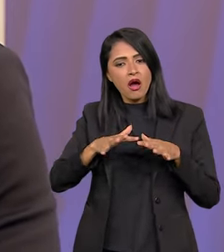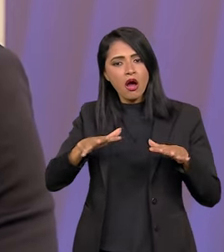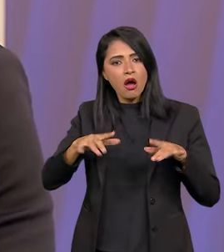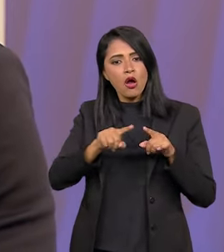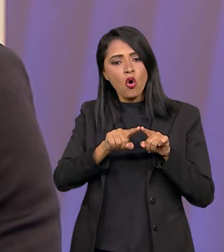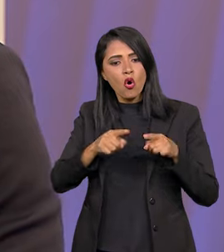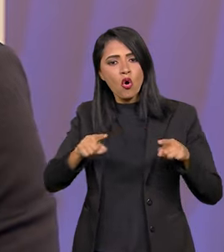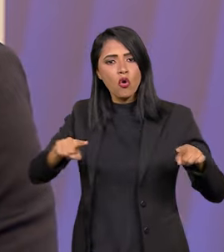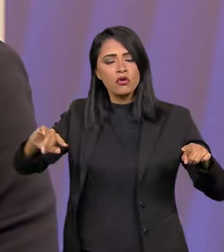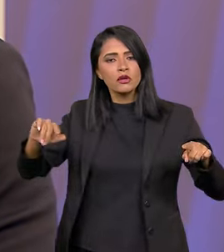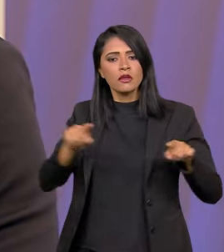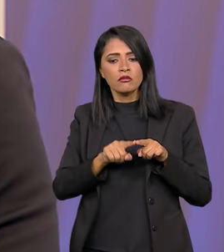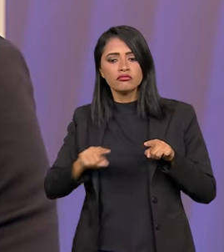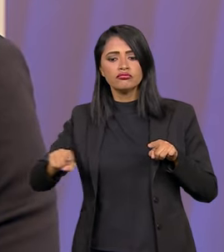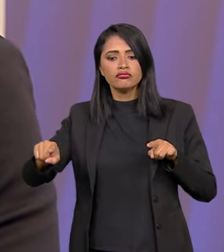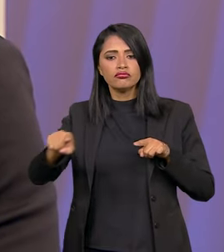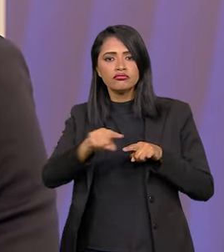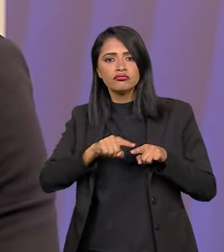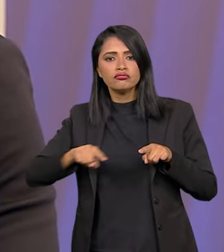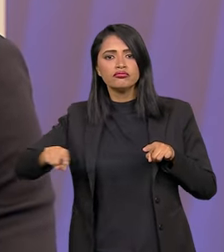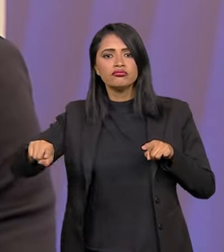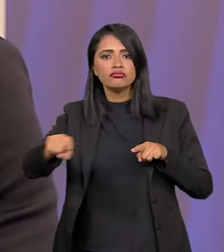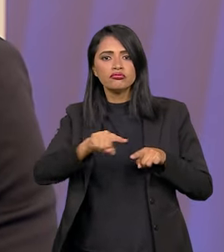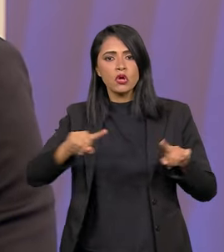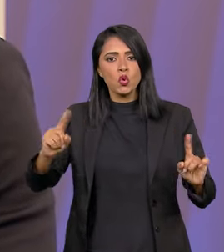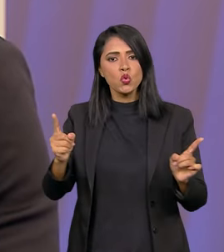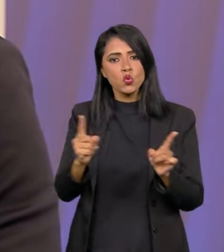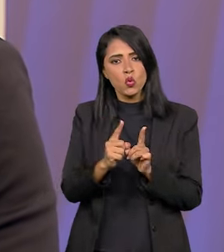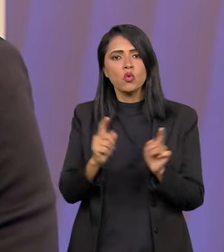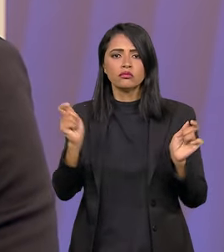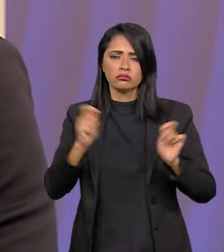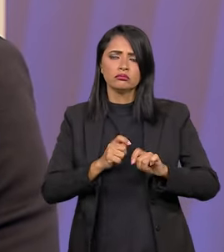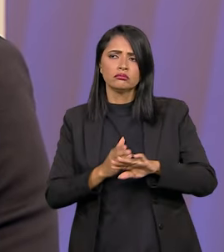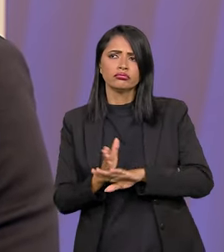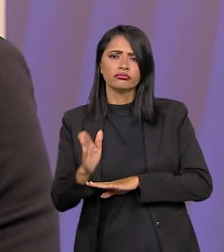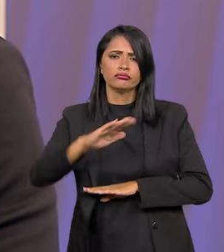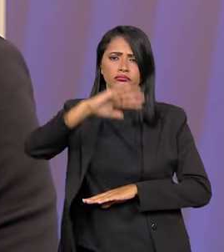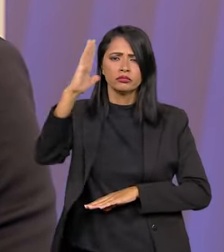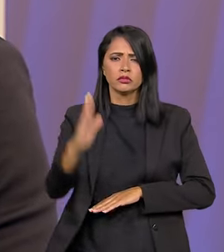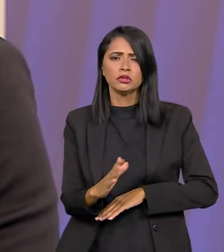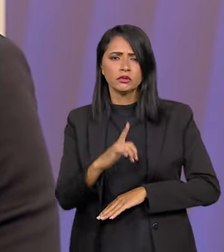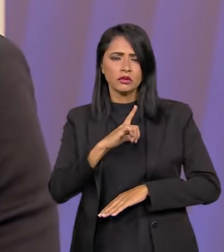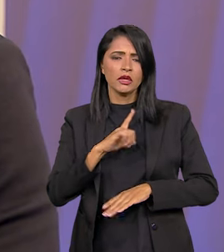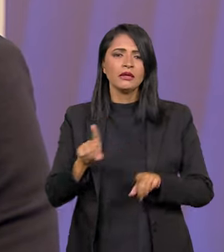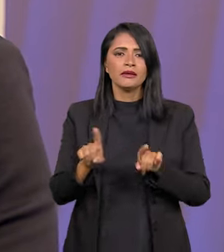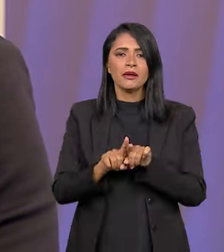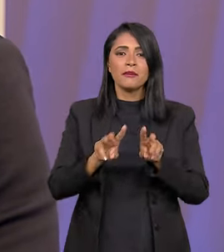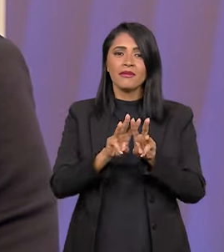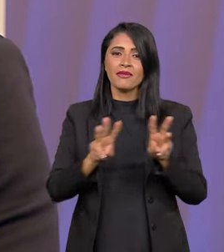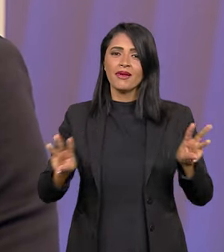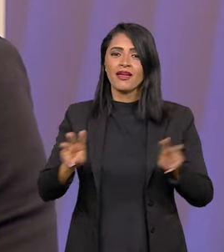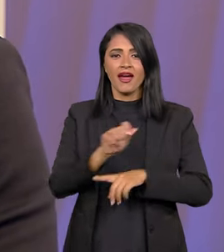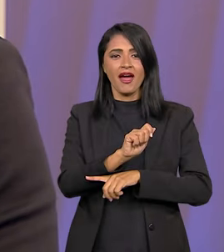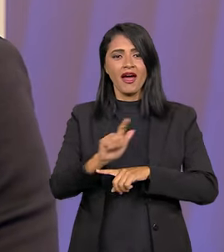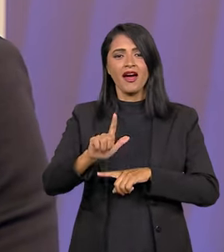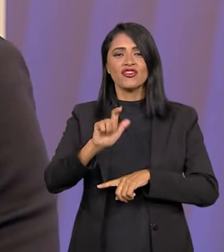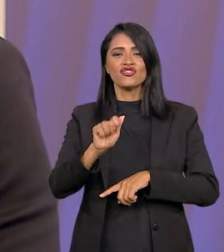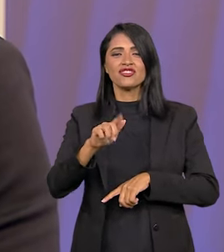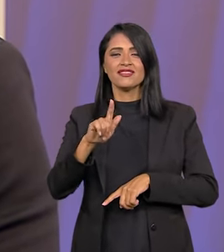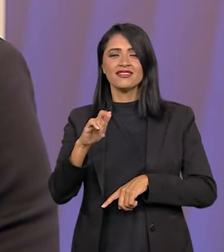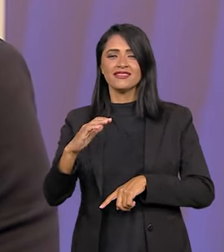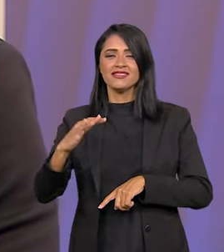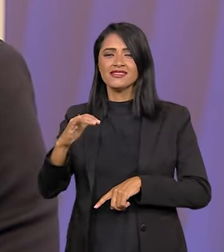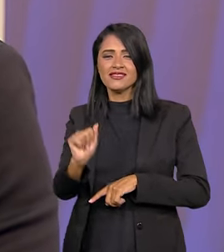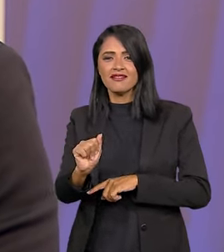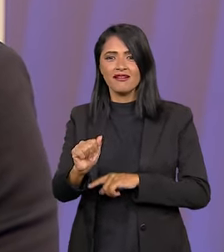Então, a gente está em todo o Brasil e também em todo o mundo, já que em ondas curtas a gente tem esse alcance. E a gente tem as agências, a